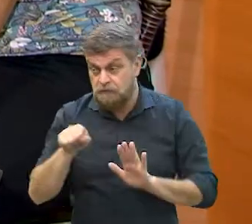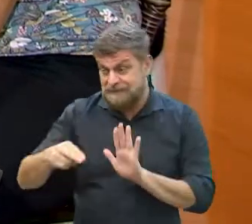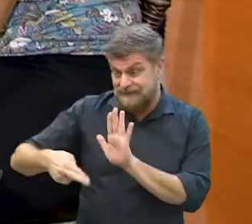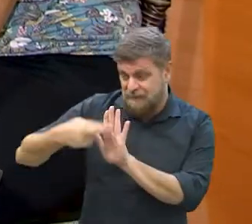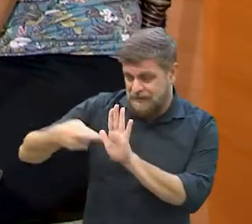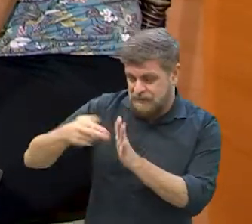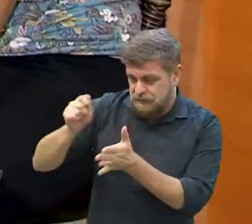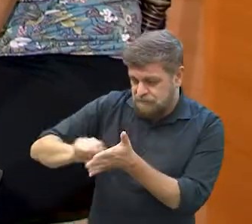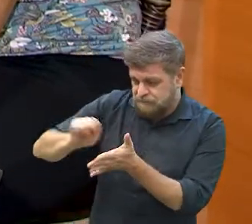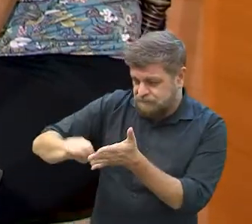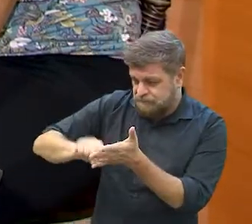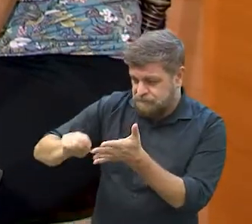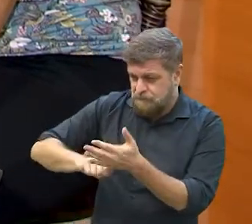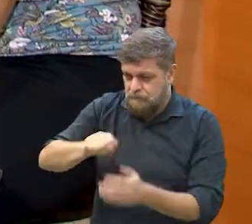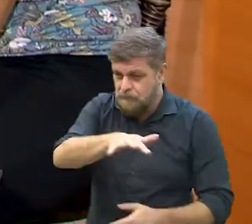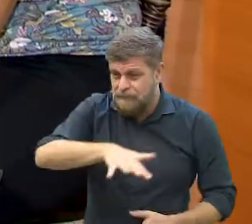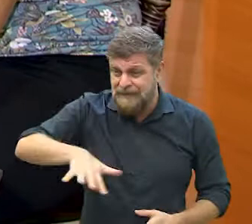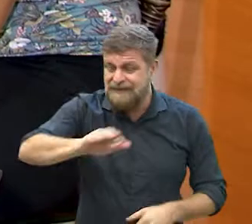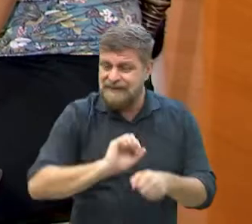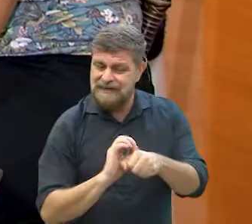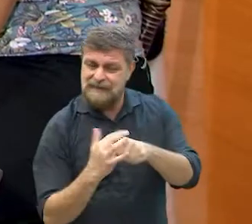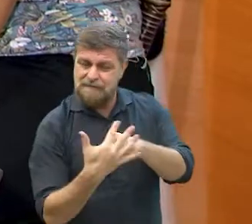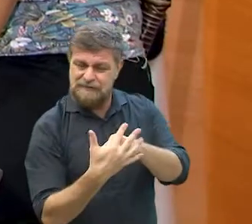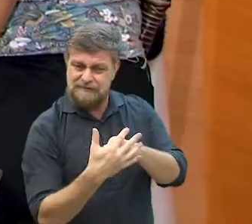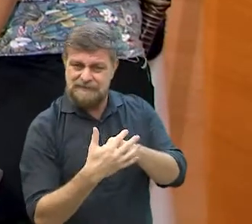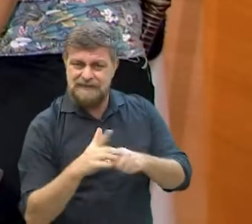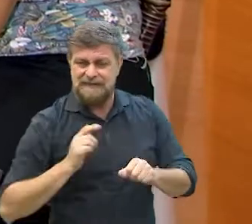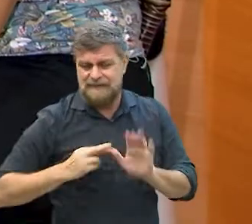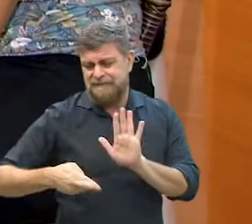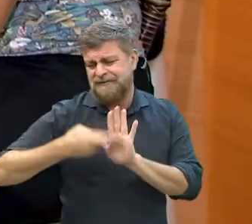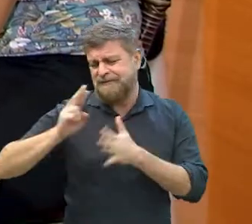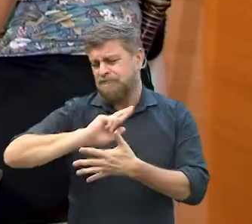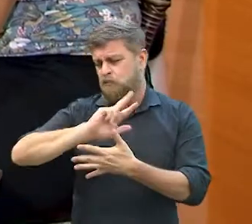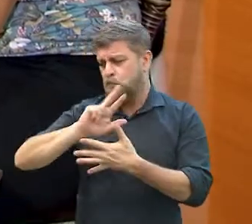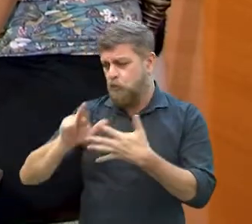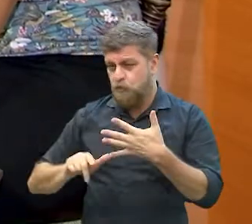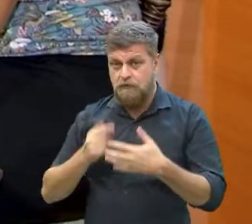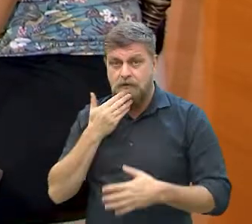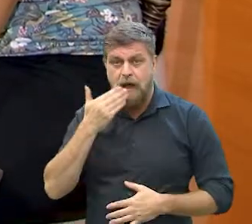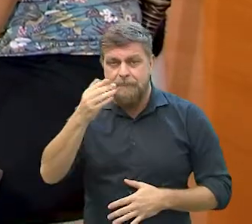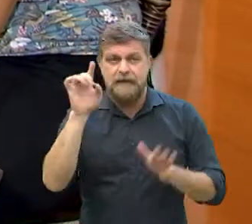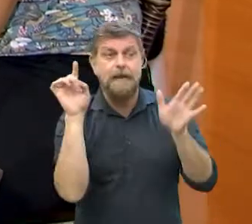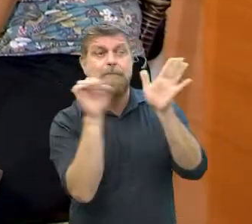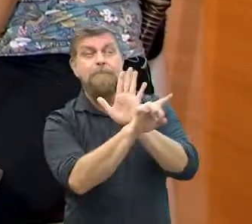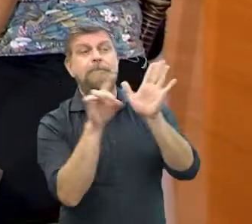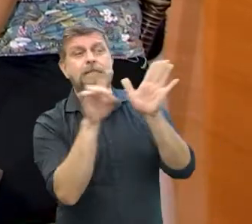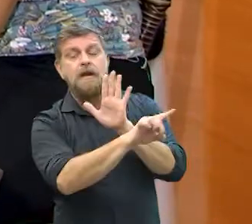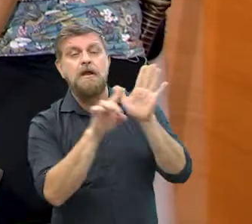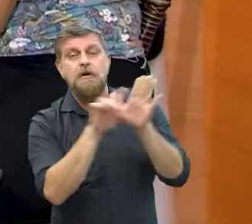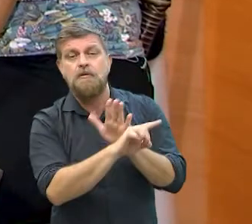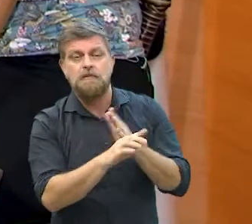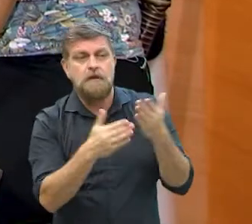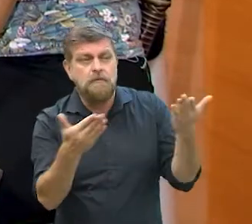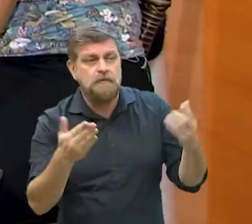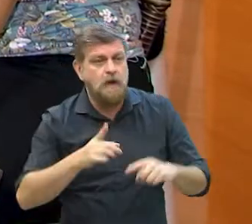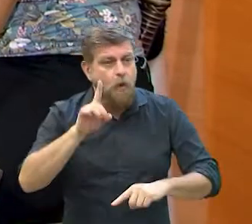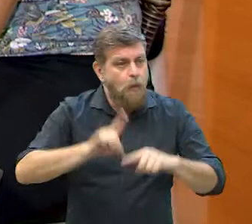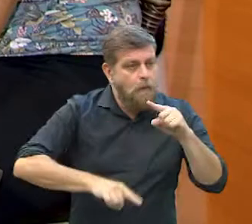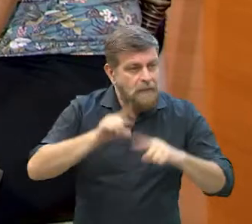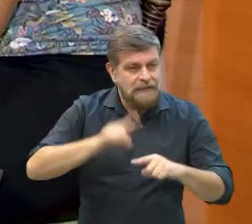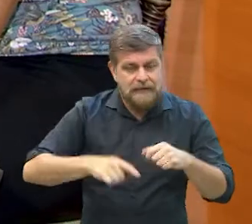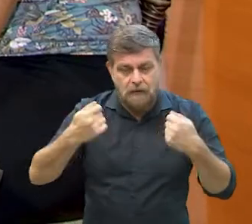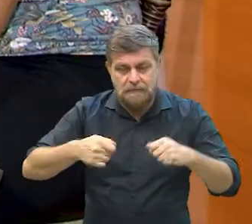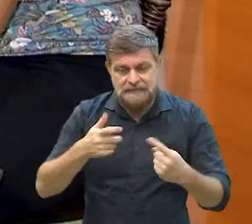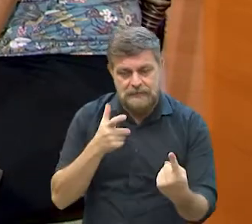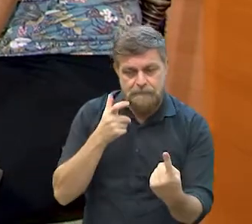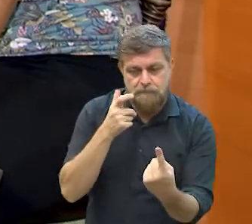requerimento que a senhora tem nessa área da pandemia, né? Tem vários aqui, que a senhora pede informações sobre os insumos